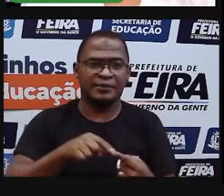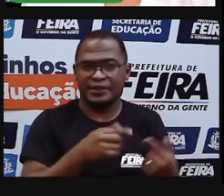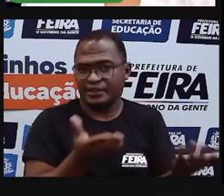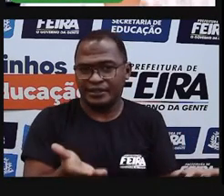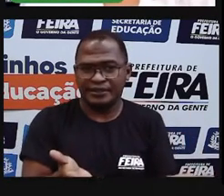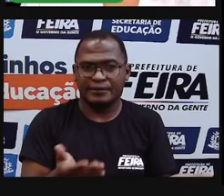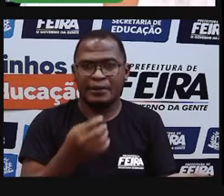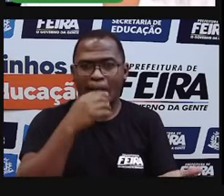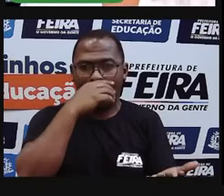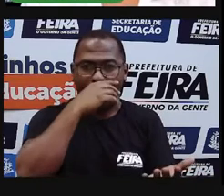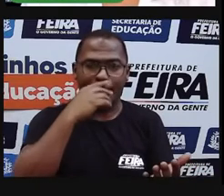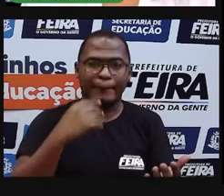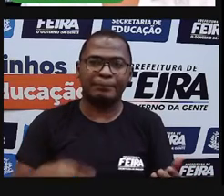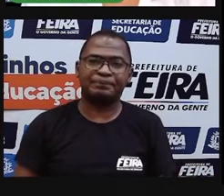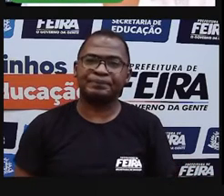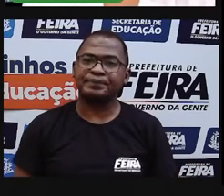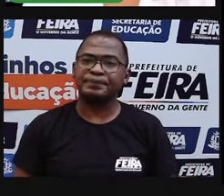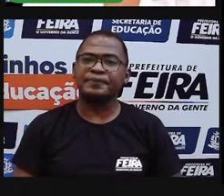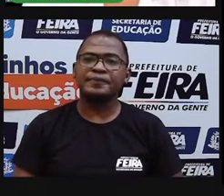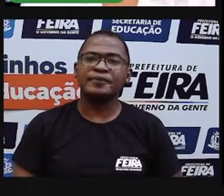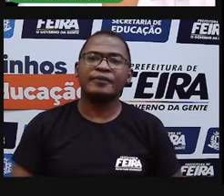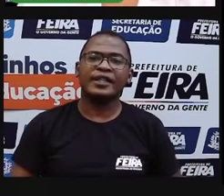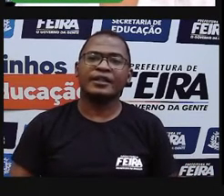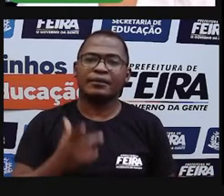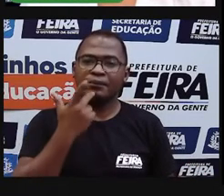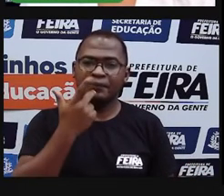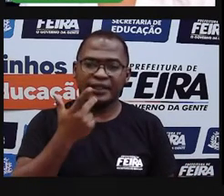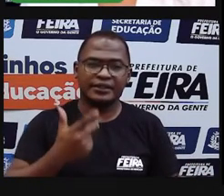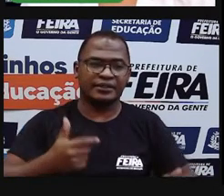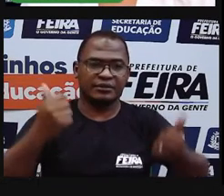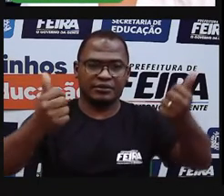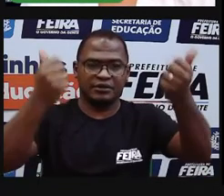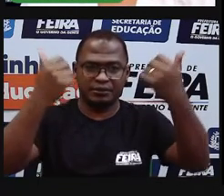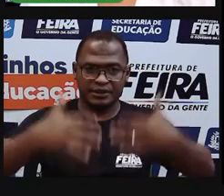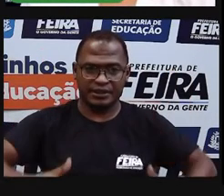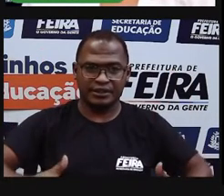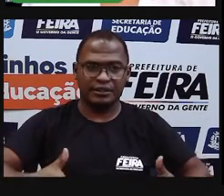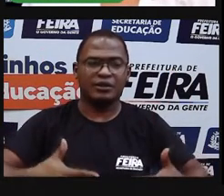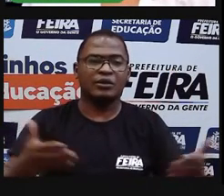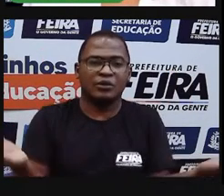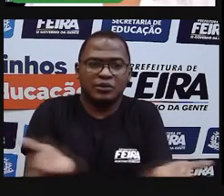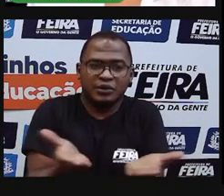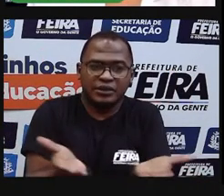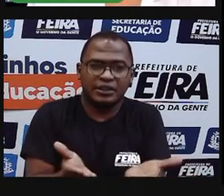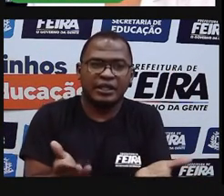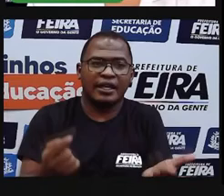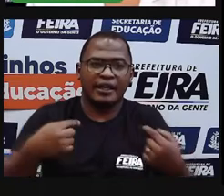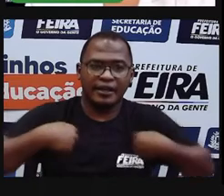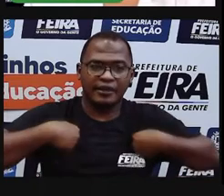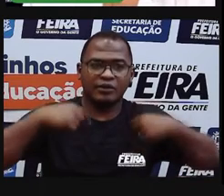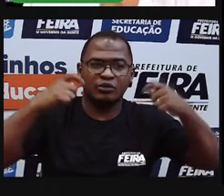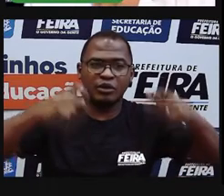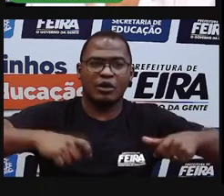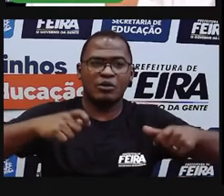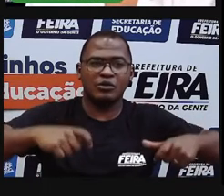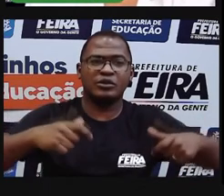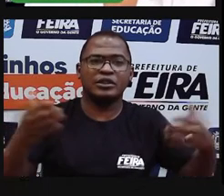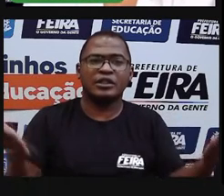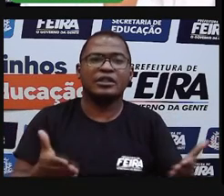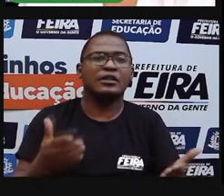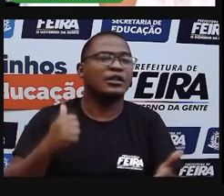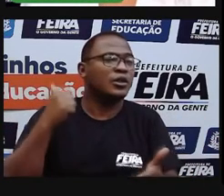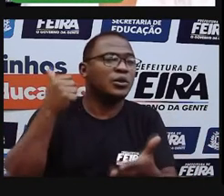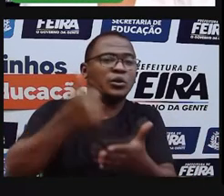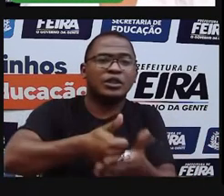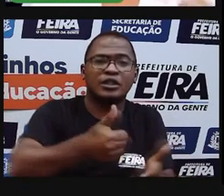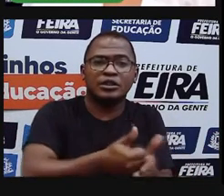da nossa identidade. Quem eu sou e onde eu estou? Quem eu sou, em que local eu estou sendo atuante,